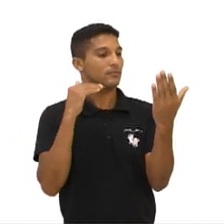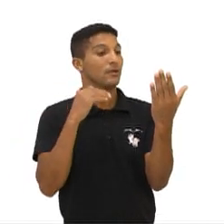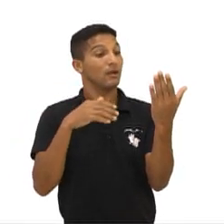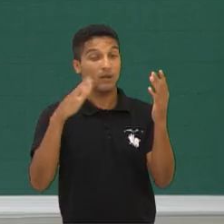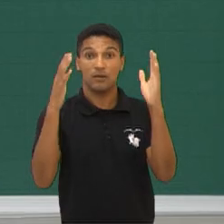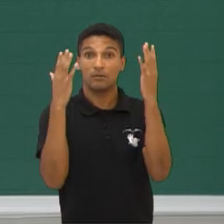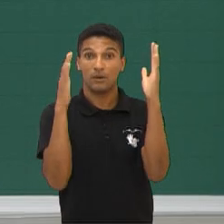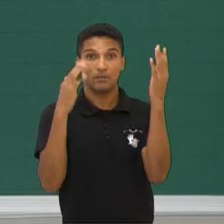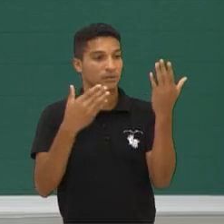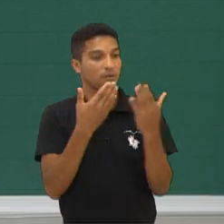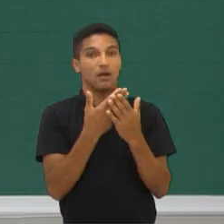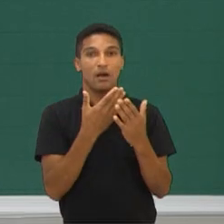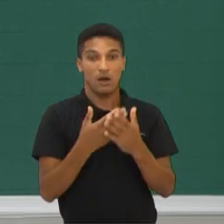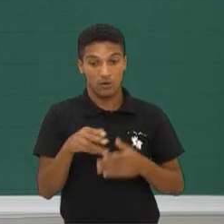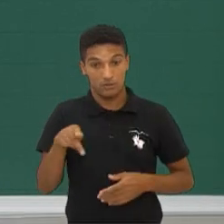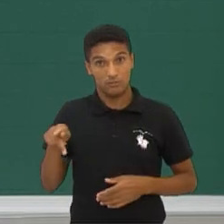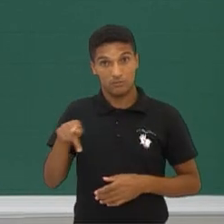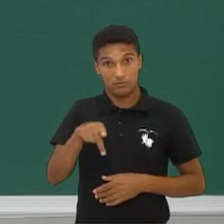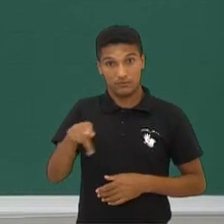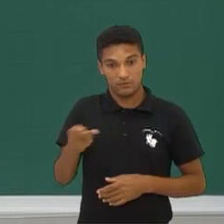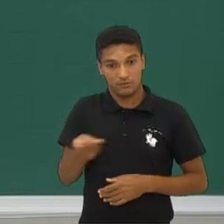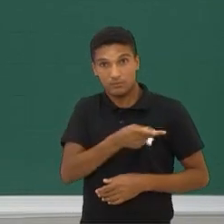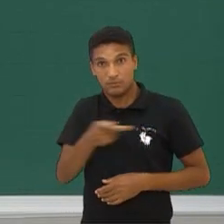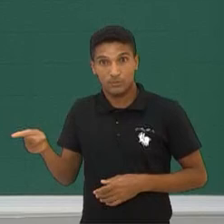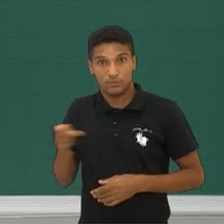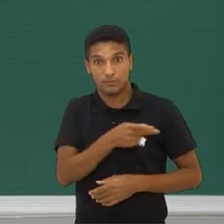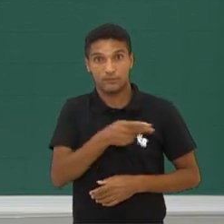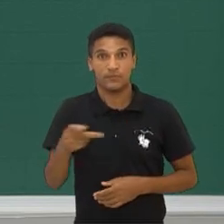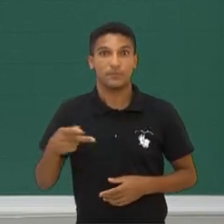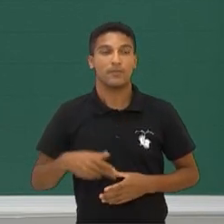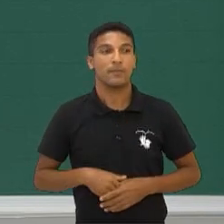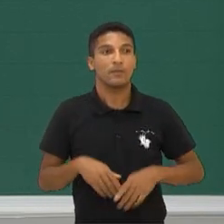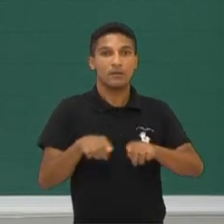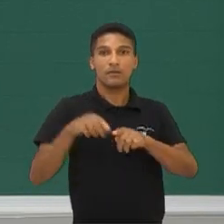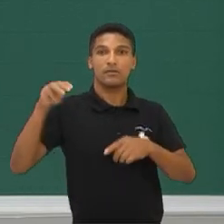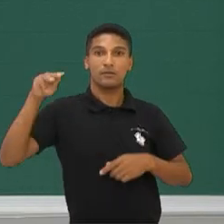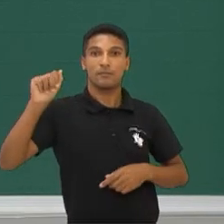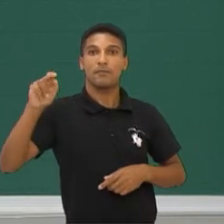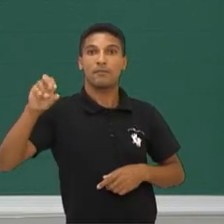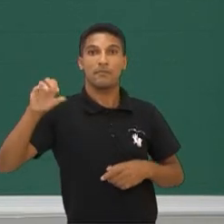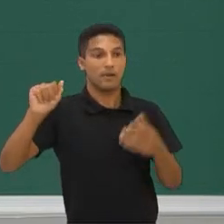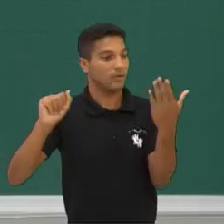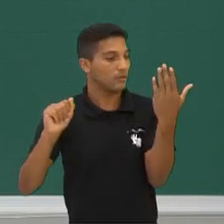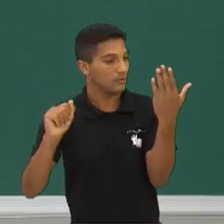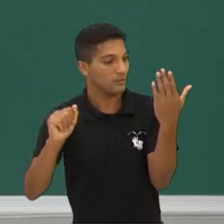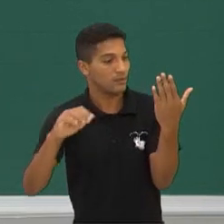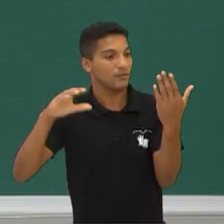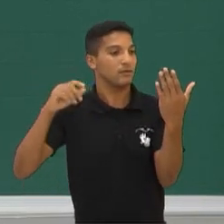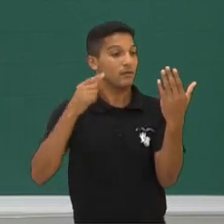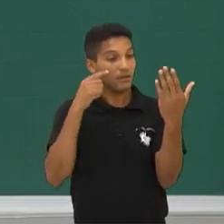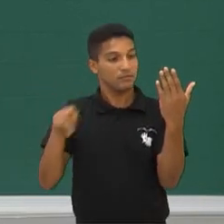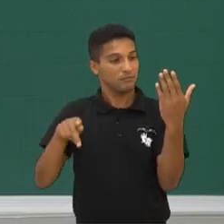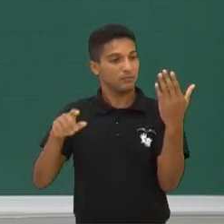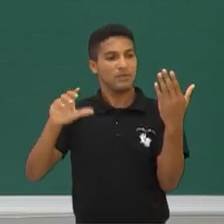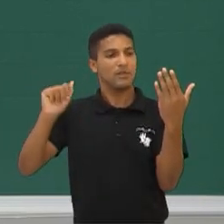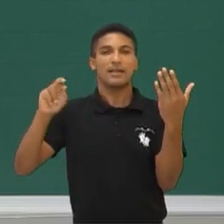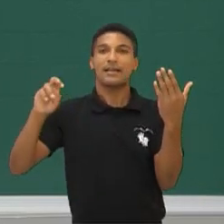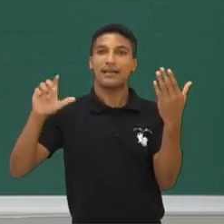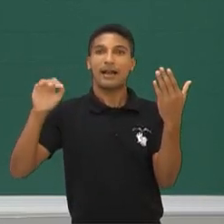pela aula, professores Carlos e professor Silvio. E a Maria disse assim, Carlos Wilton, achei essas